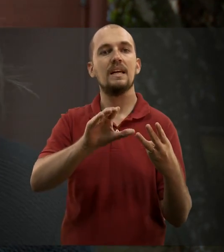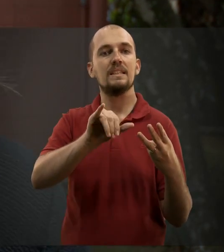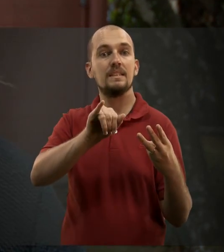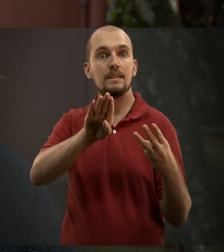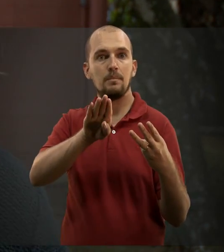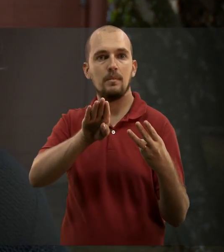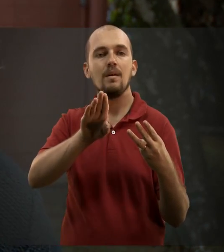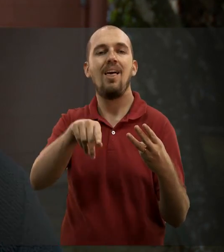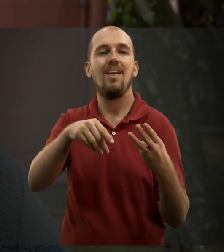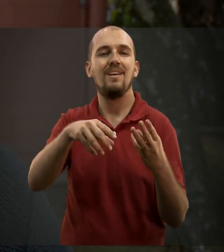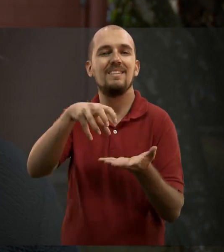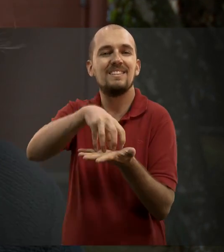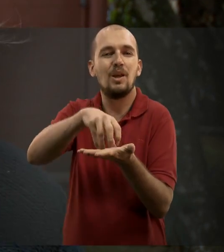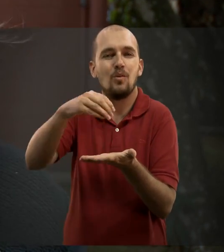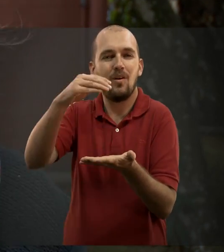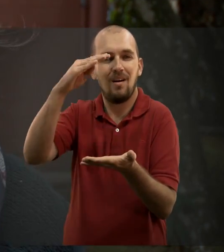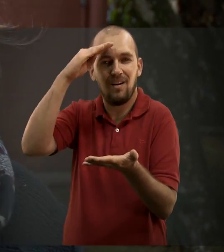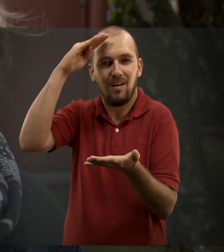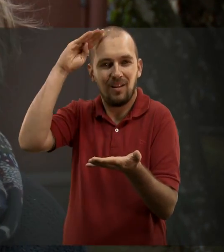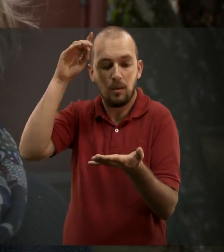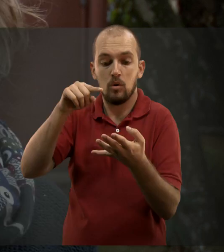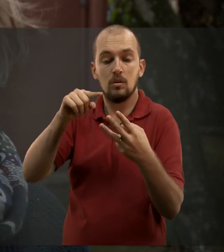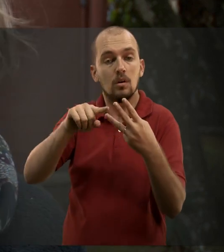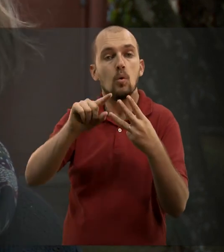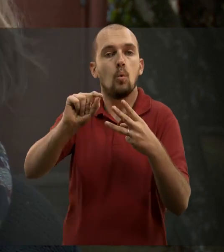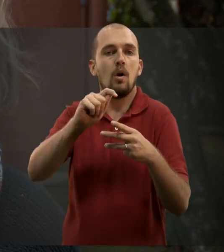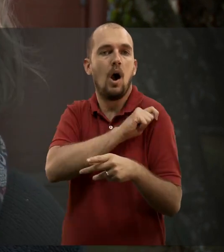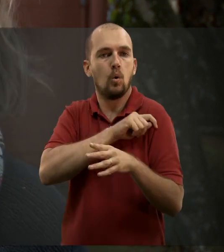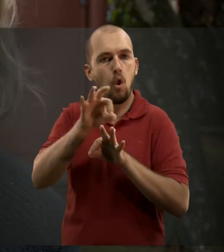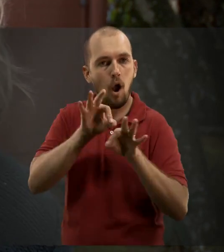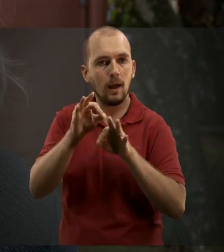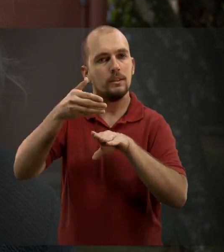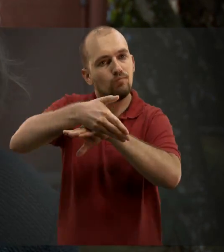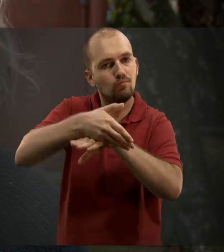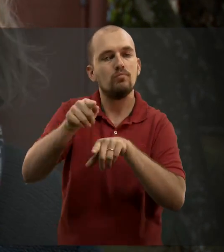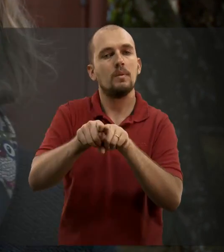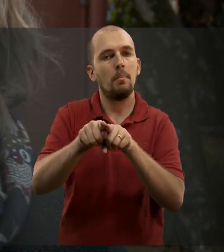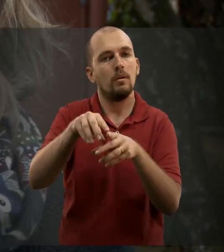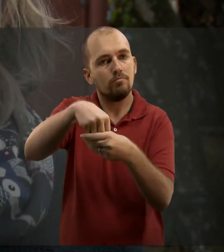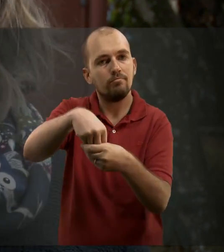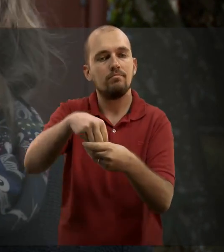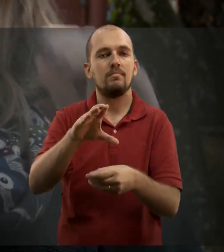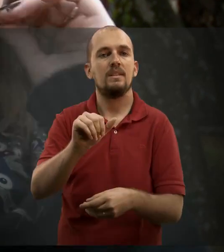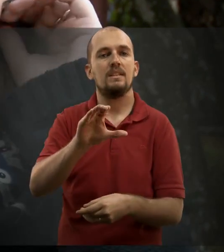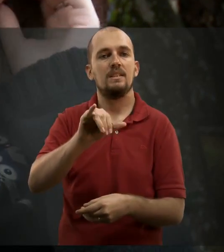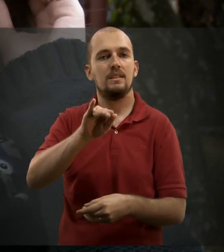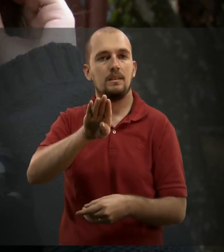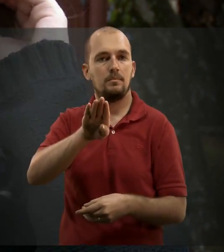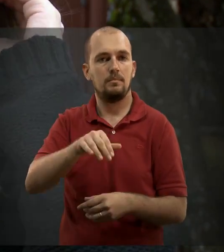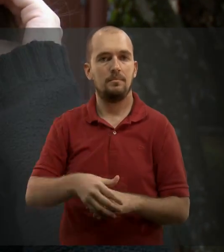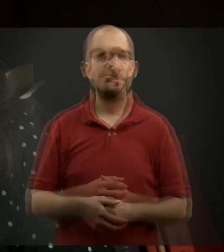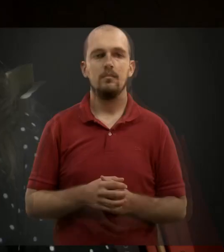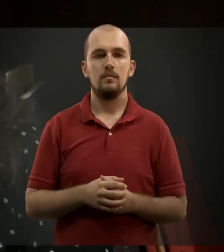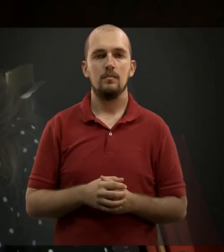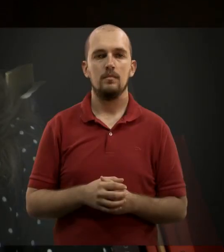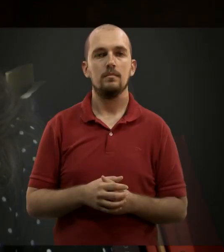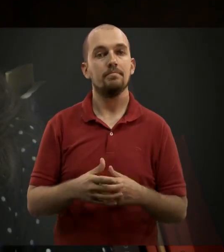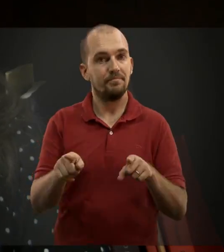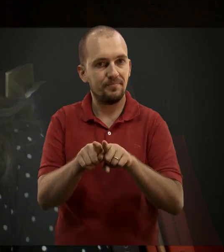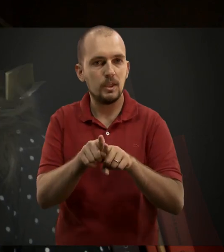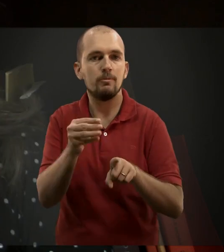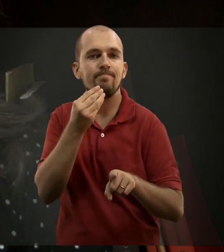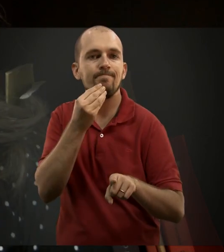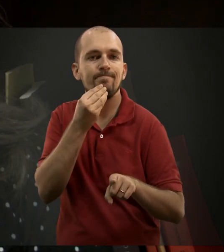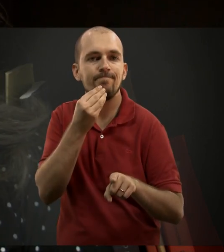centro acadêmico. Vários alunos se organizam assim e também fazem parte do CACIB. Outra